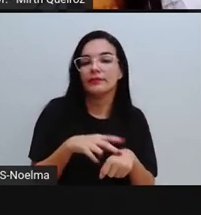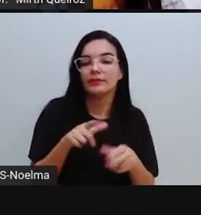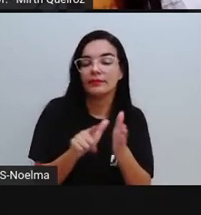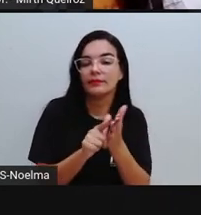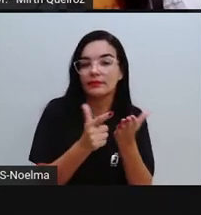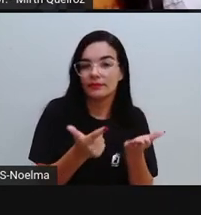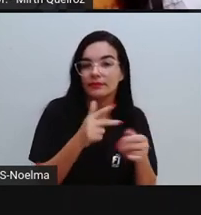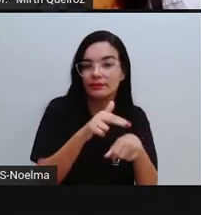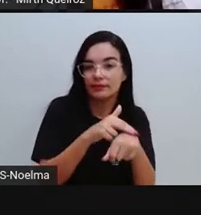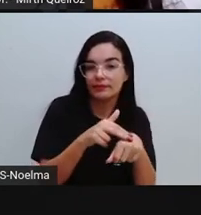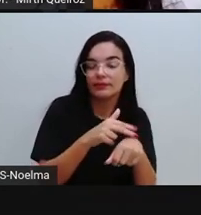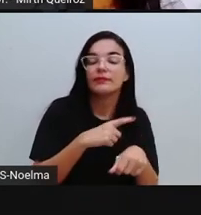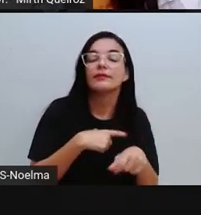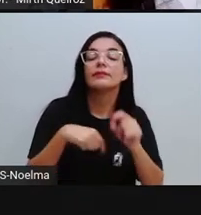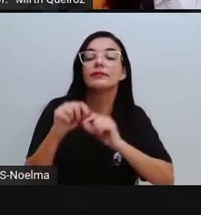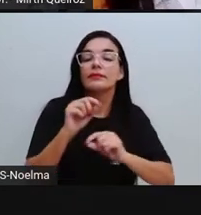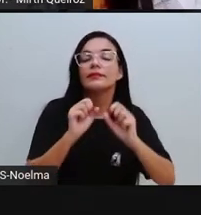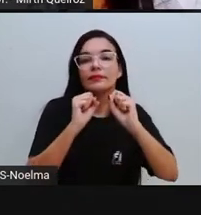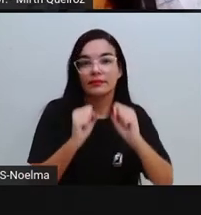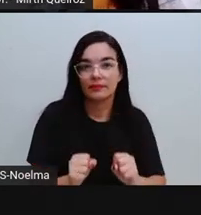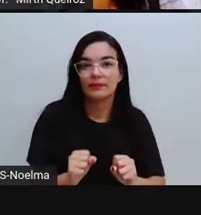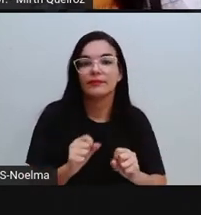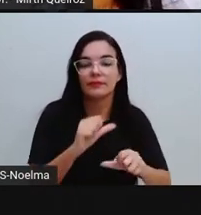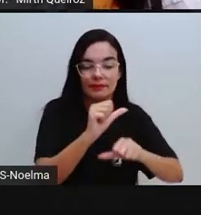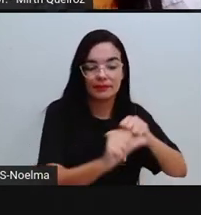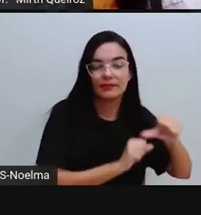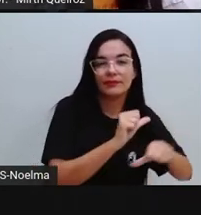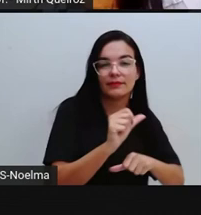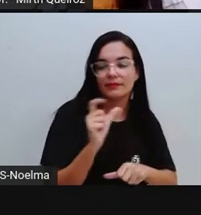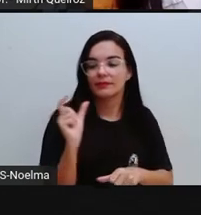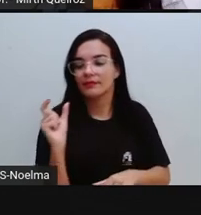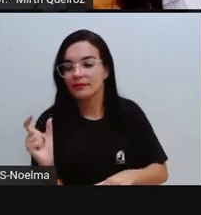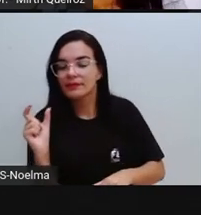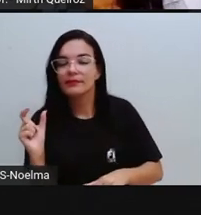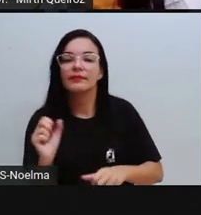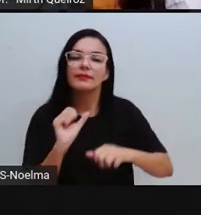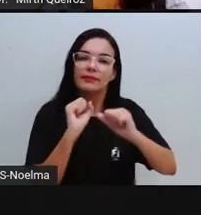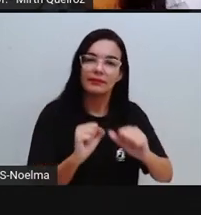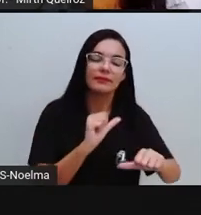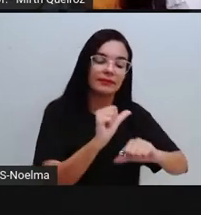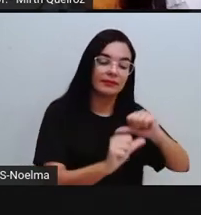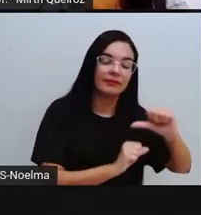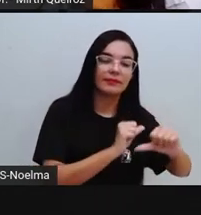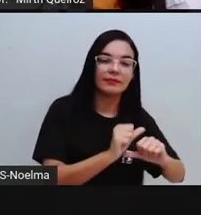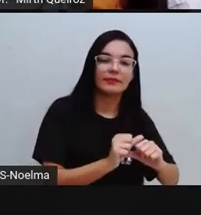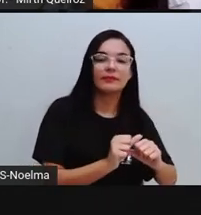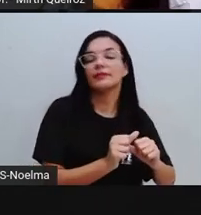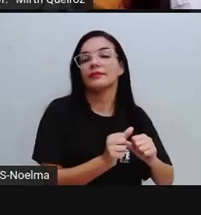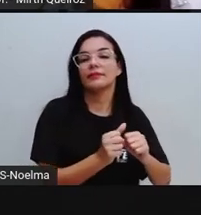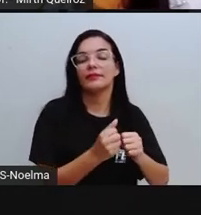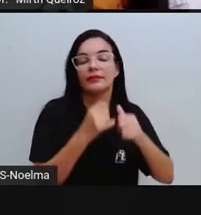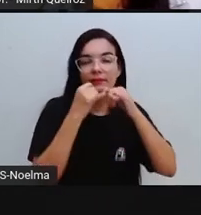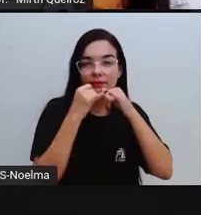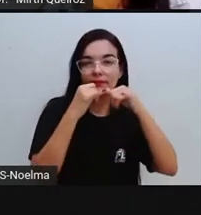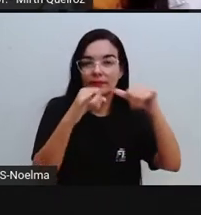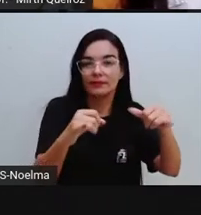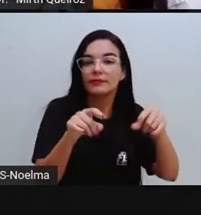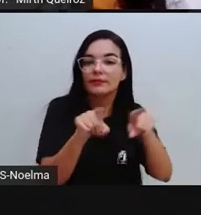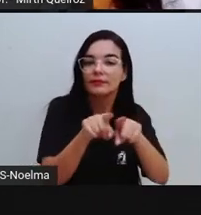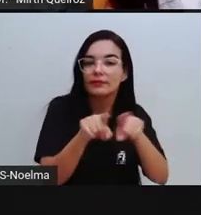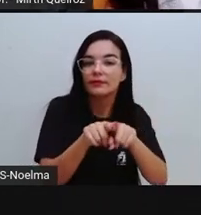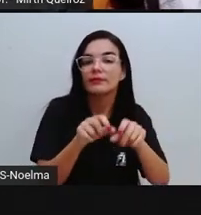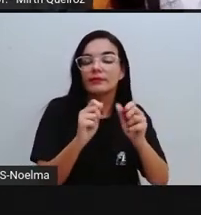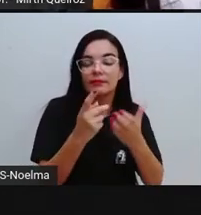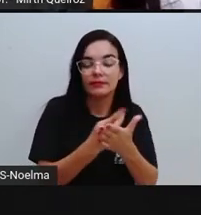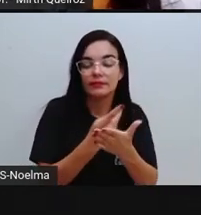ele permite edição, então se se perceber que tem algo errado ali, pode-se atualizar o conteúdo e corrigir ali